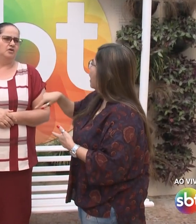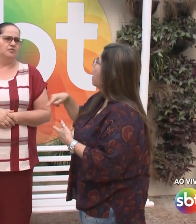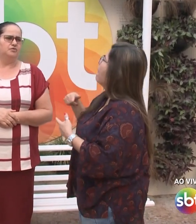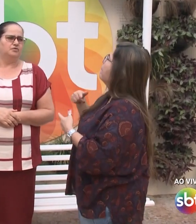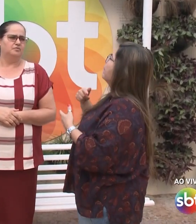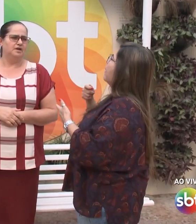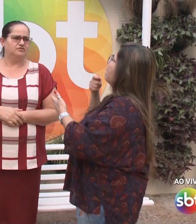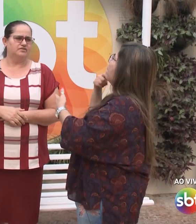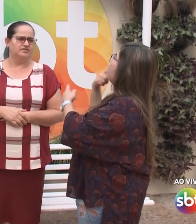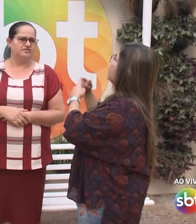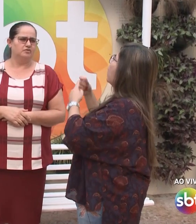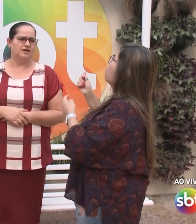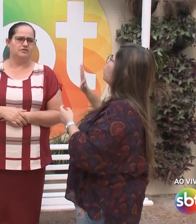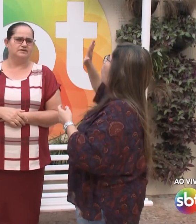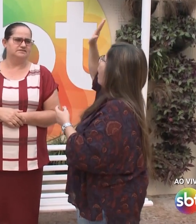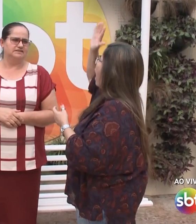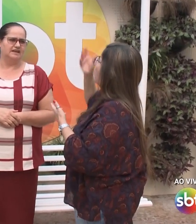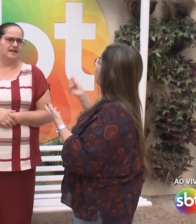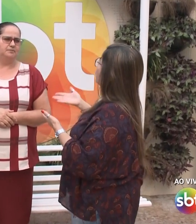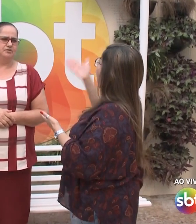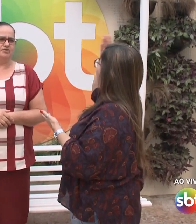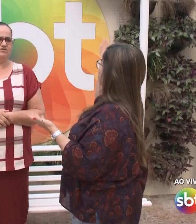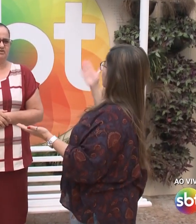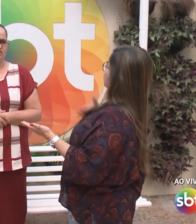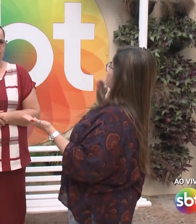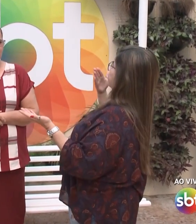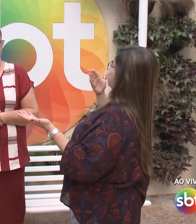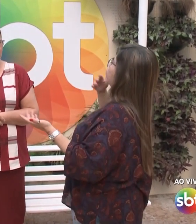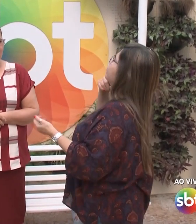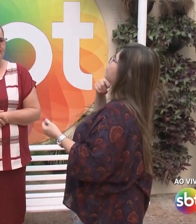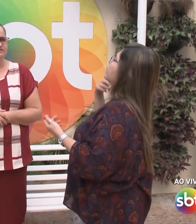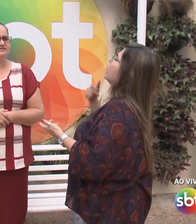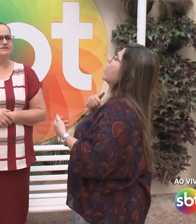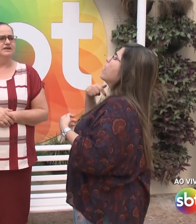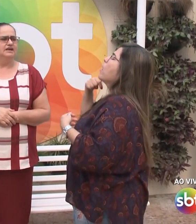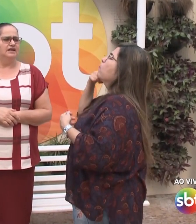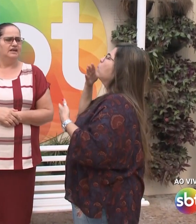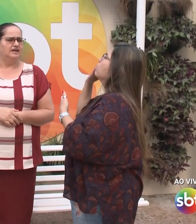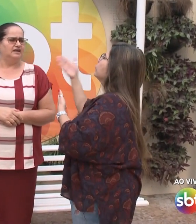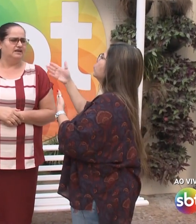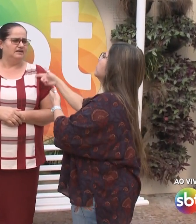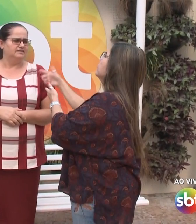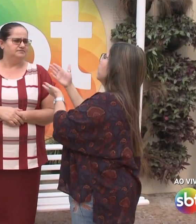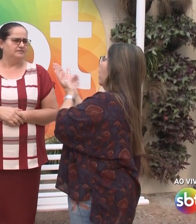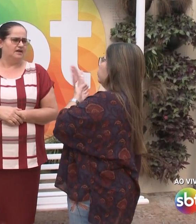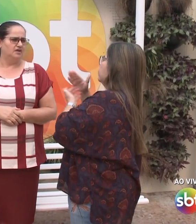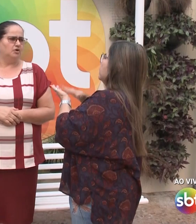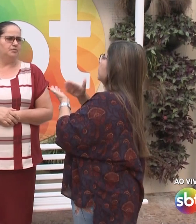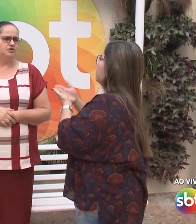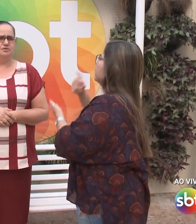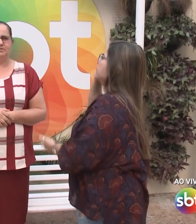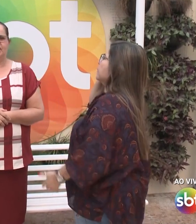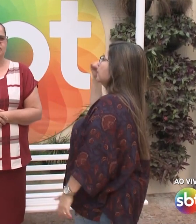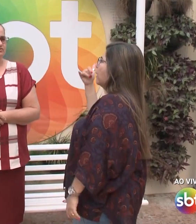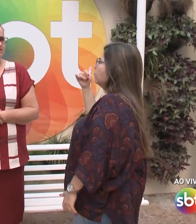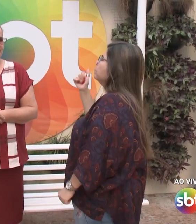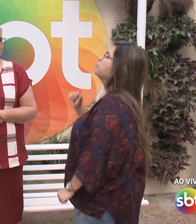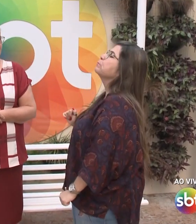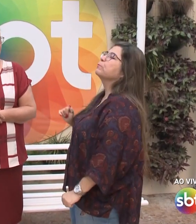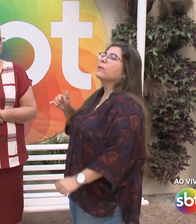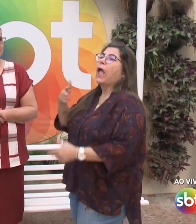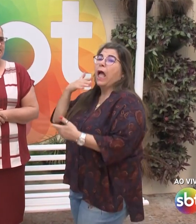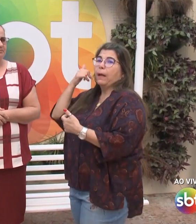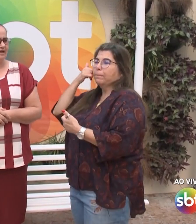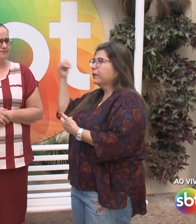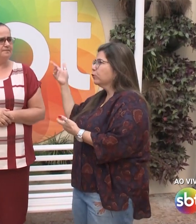Eu tenho documentos, às vezes, que eu quero cancelar, por causa que eu tenho dificuldades. Aí eu pedi para a ajuda